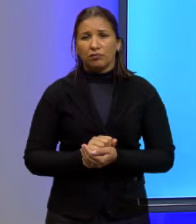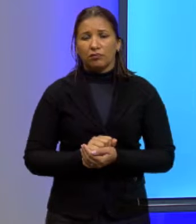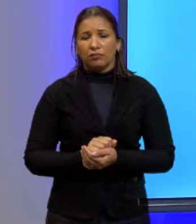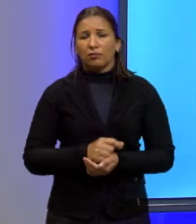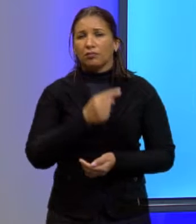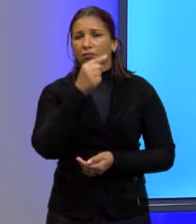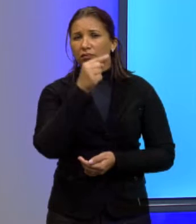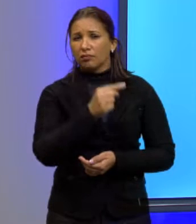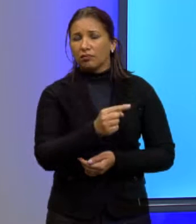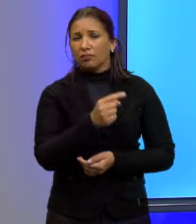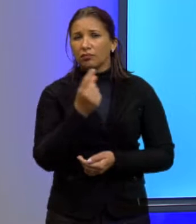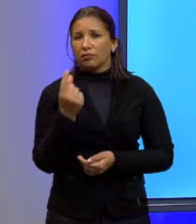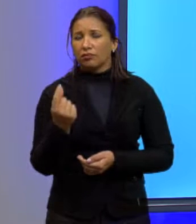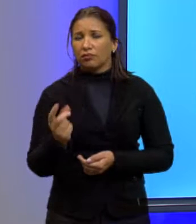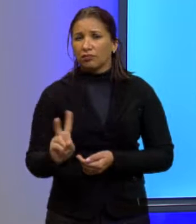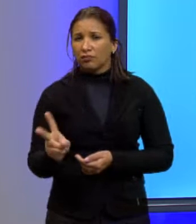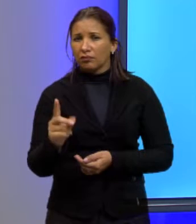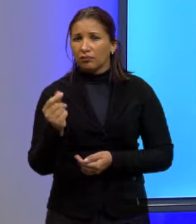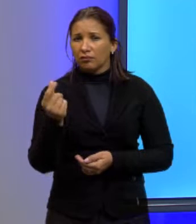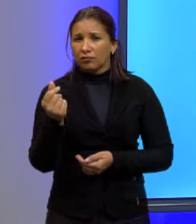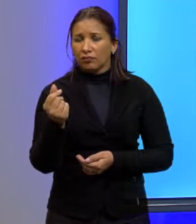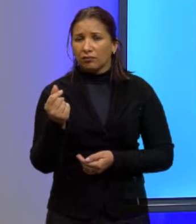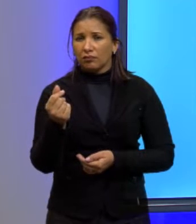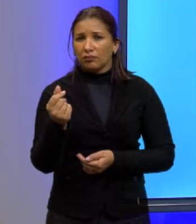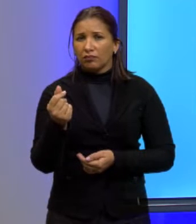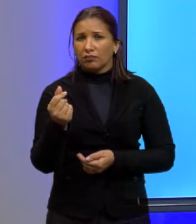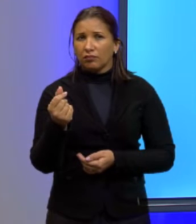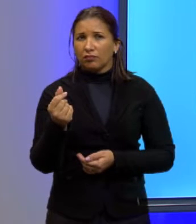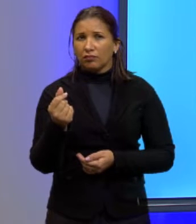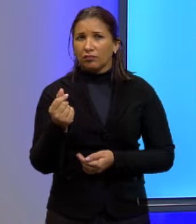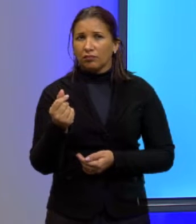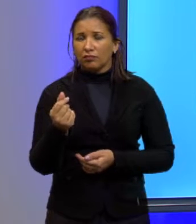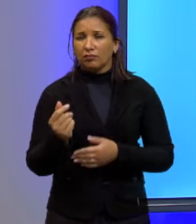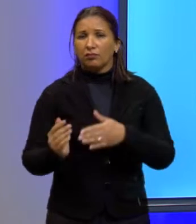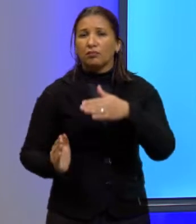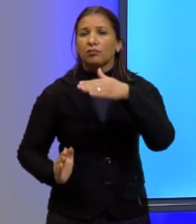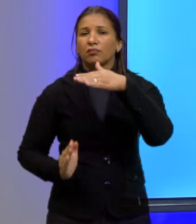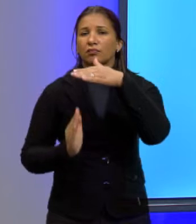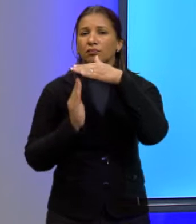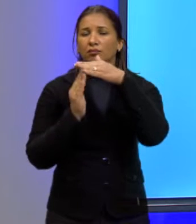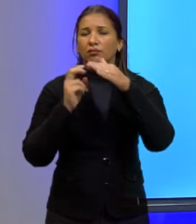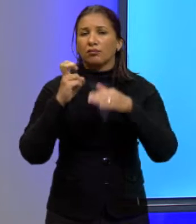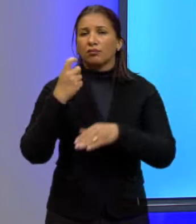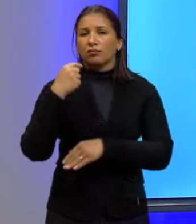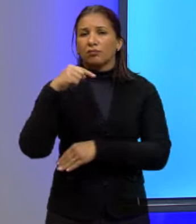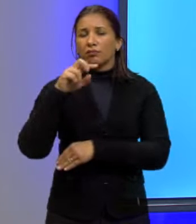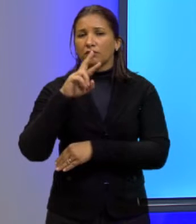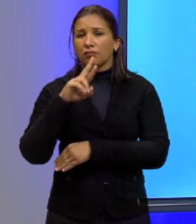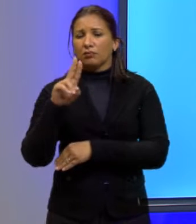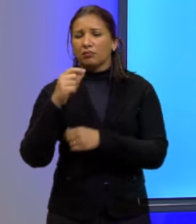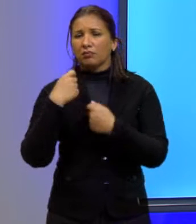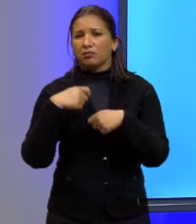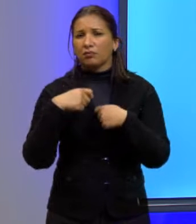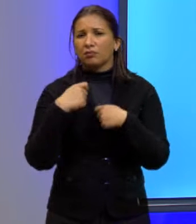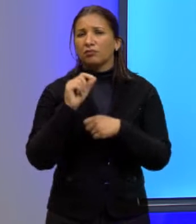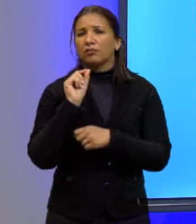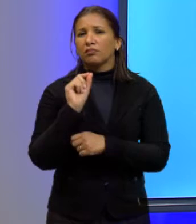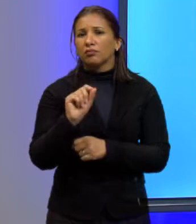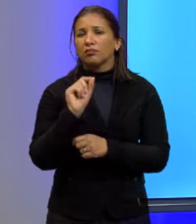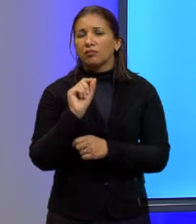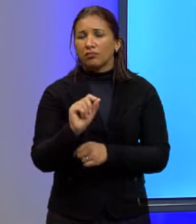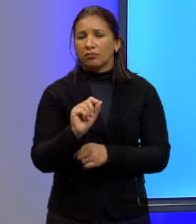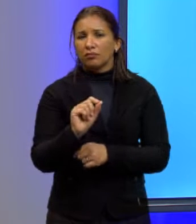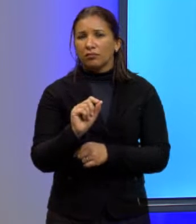esse custo, ele deve ser no máximo de 5 mil reais. Então, o que que eu preciso? Eu preciso